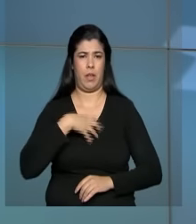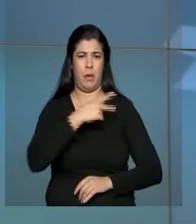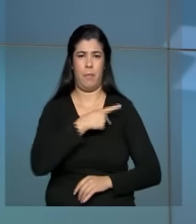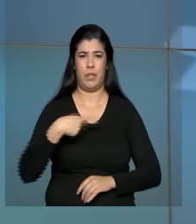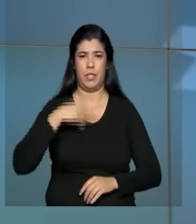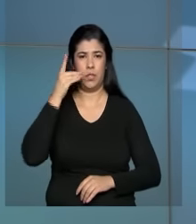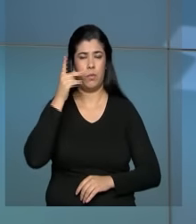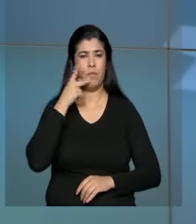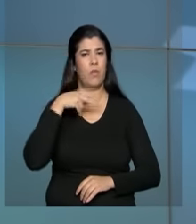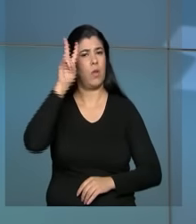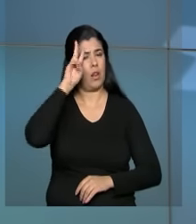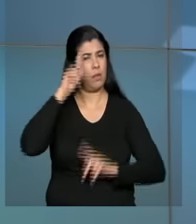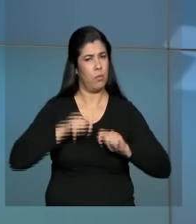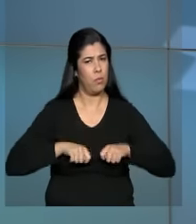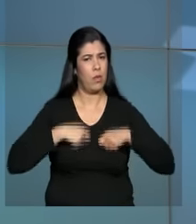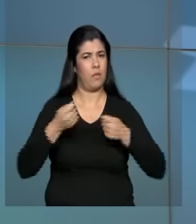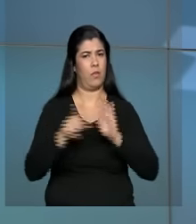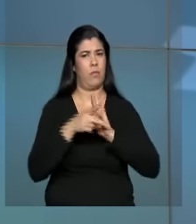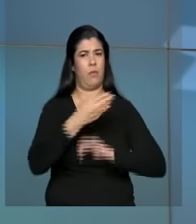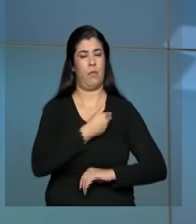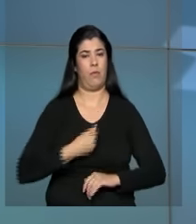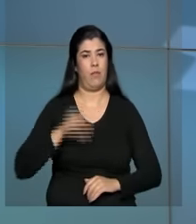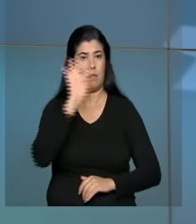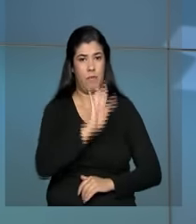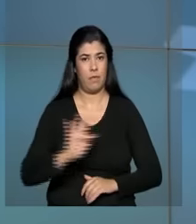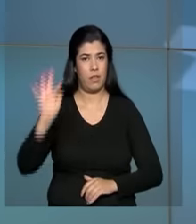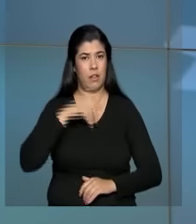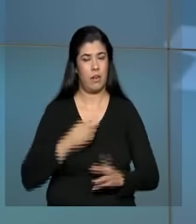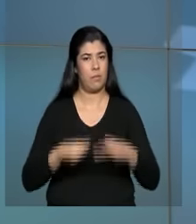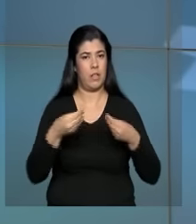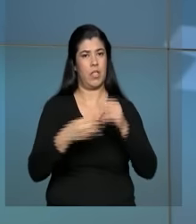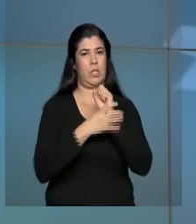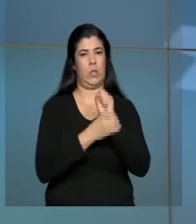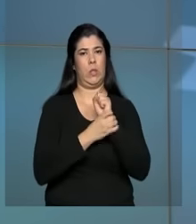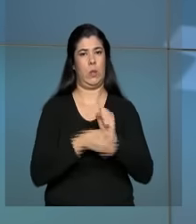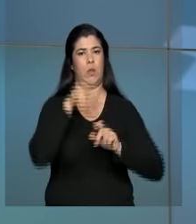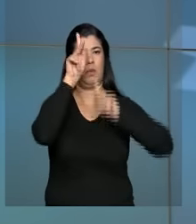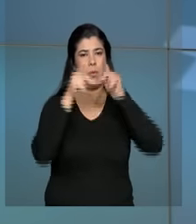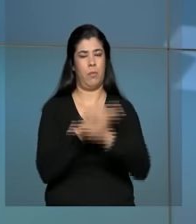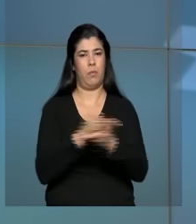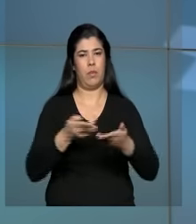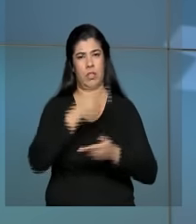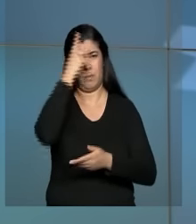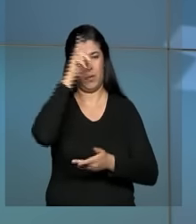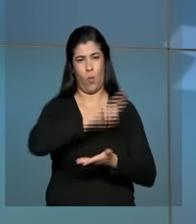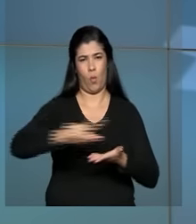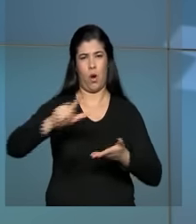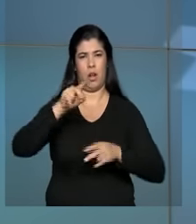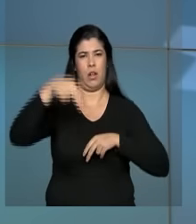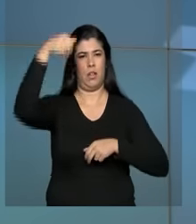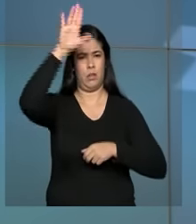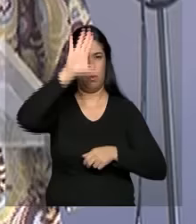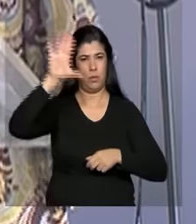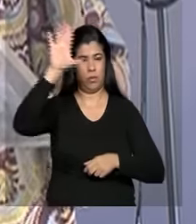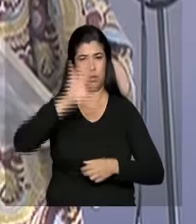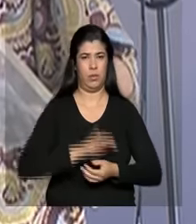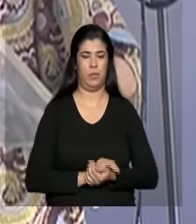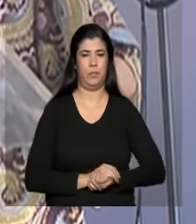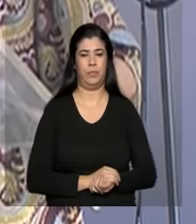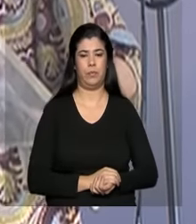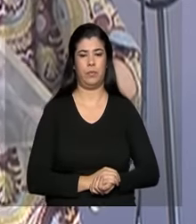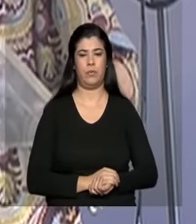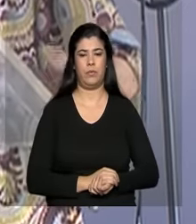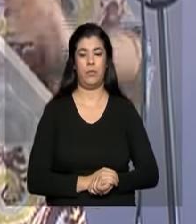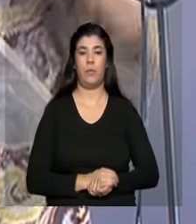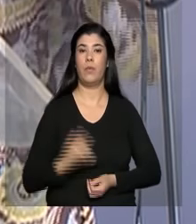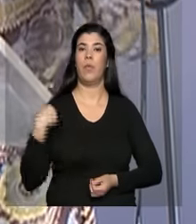lembrou os esforços feitos pelo governo federal para garantir água à população do sertão nordestino. A